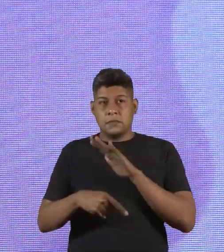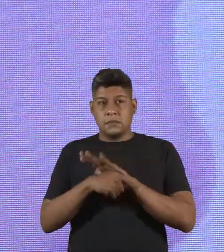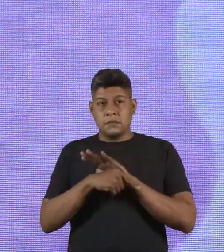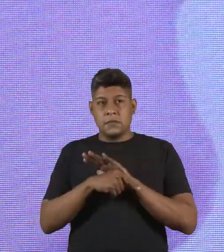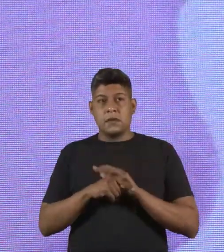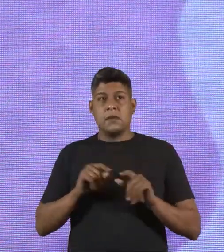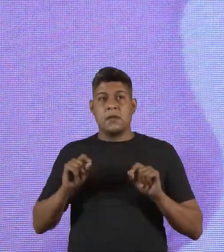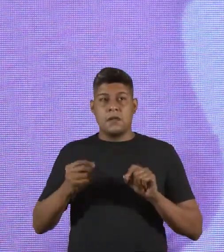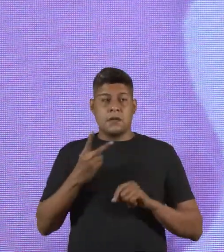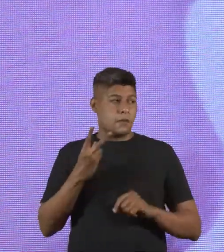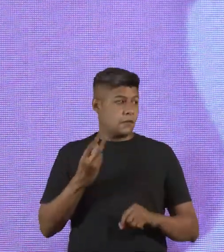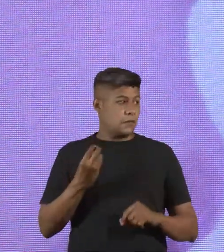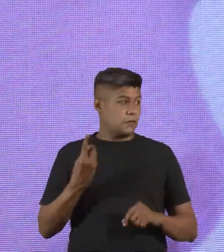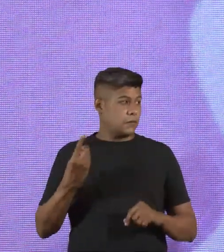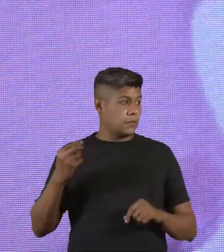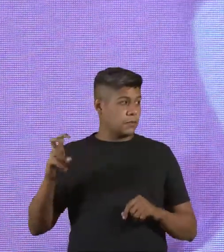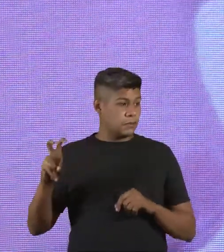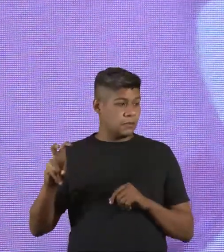2015,